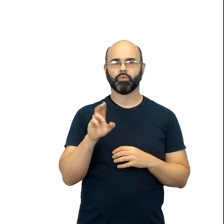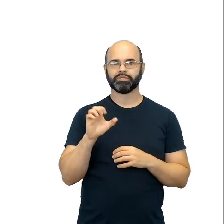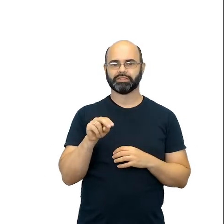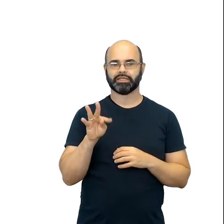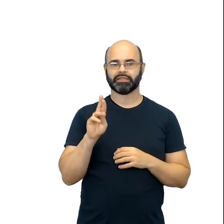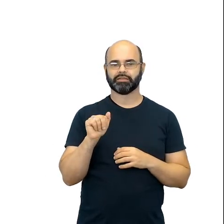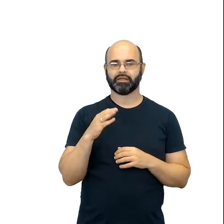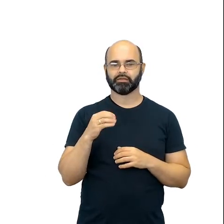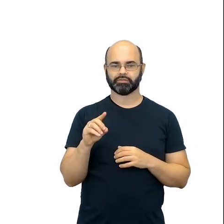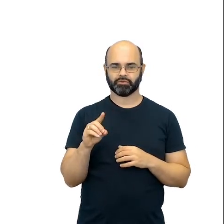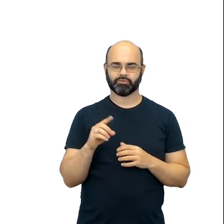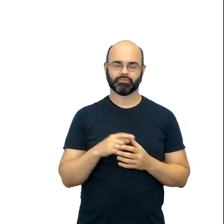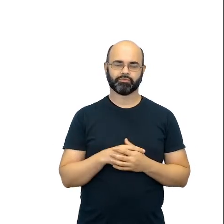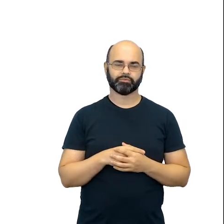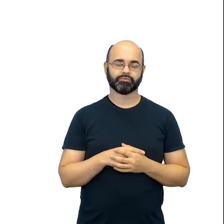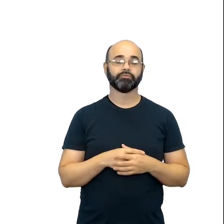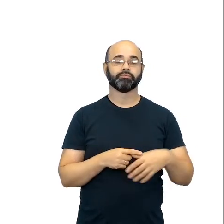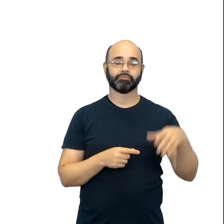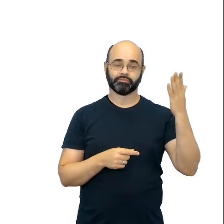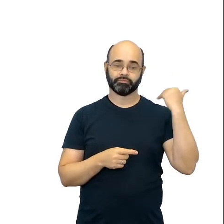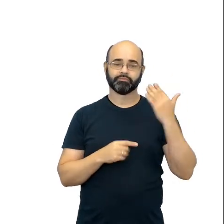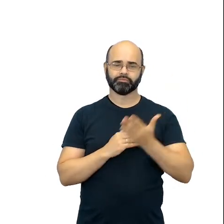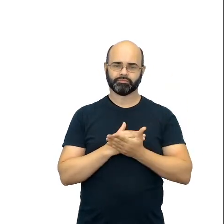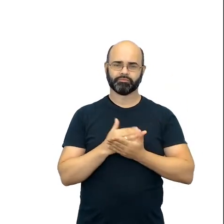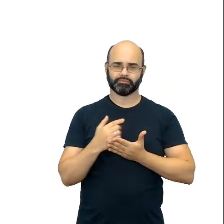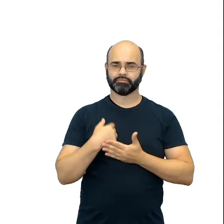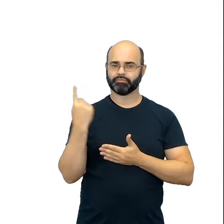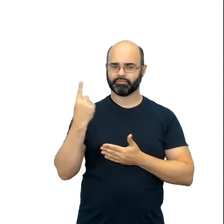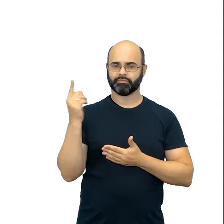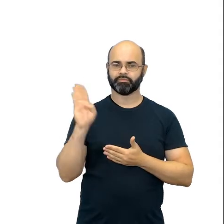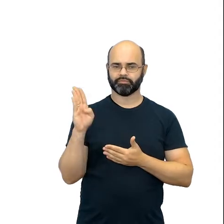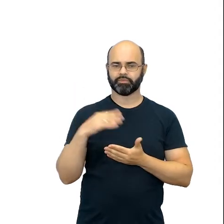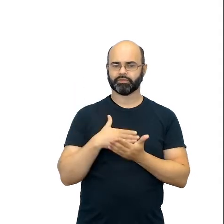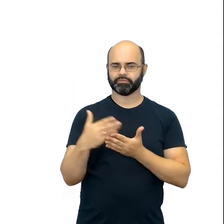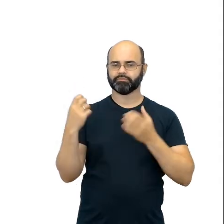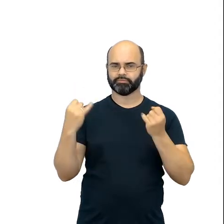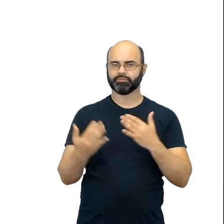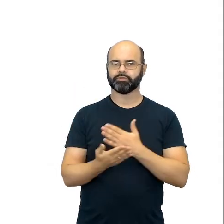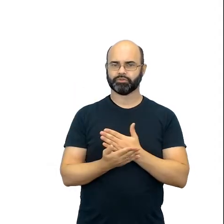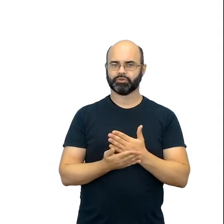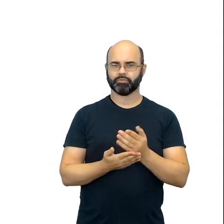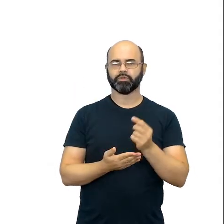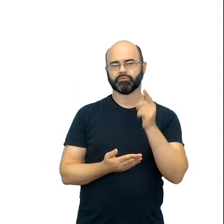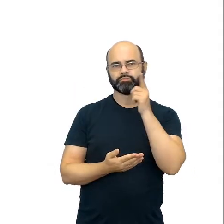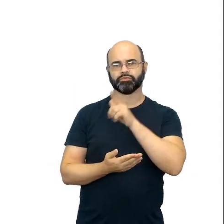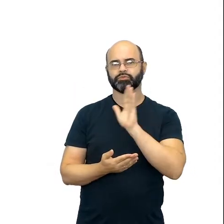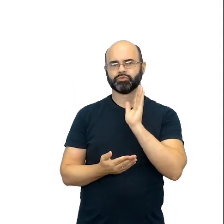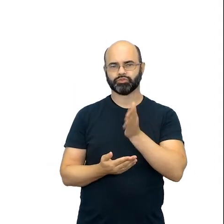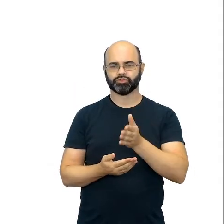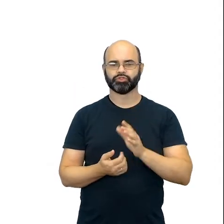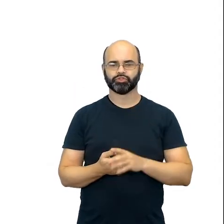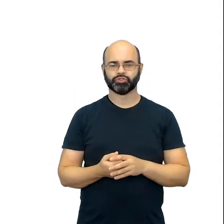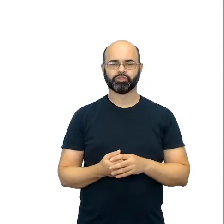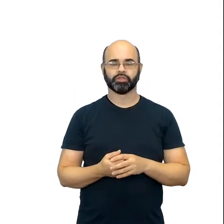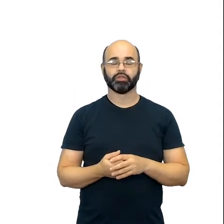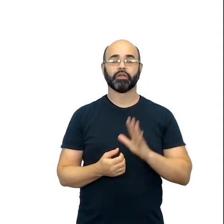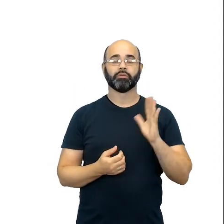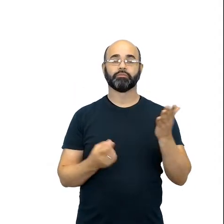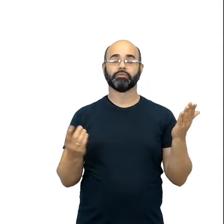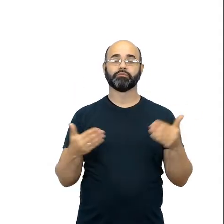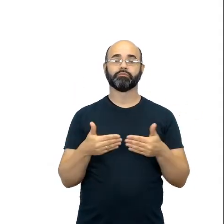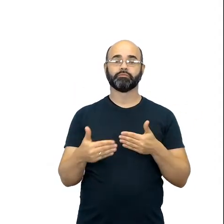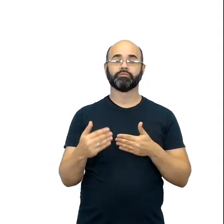alunos no primeiro bimestre. Mas, assim, a gente falou já um pouco de princípio de Le Chatelier. Mas, assim,